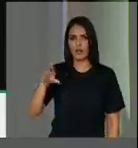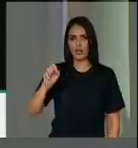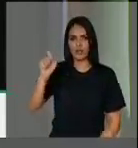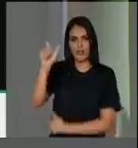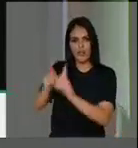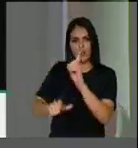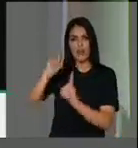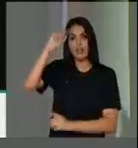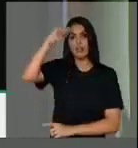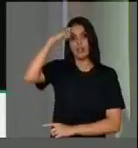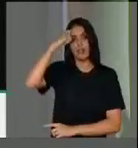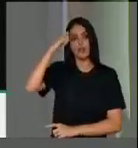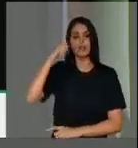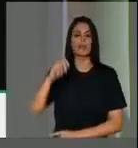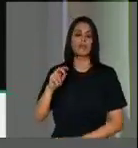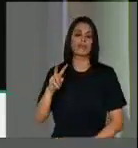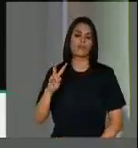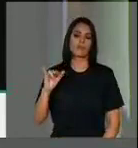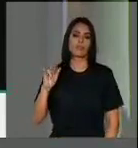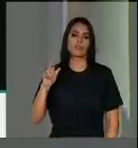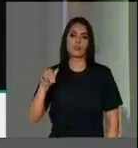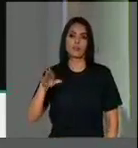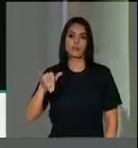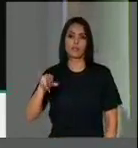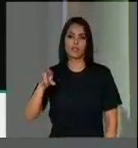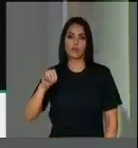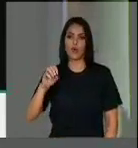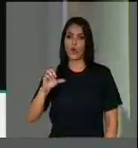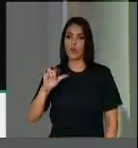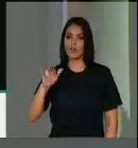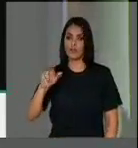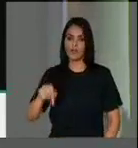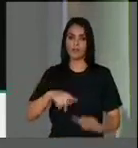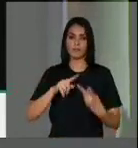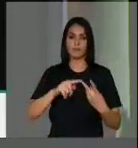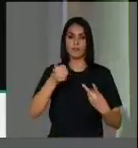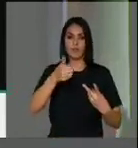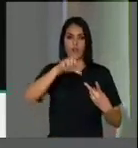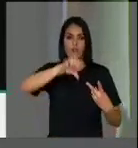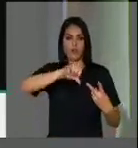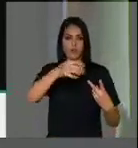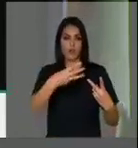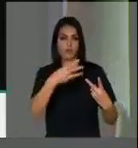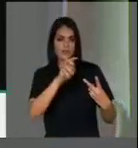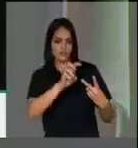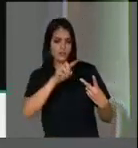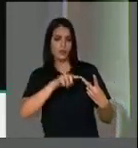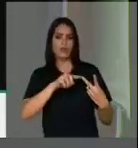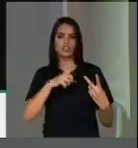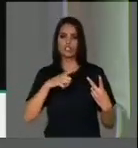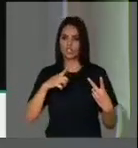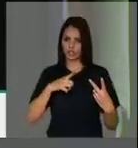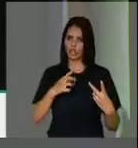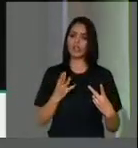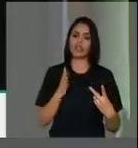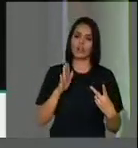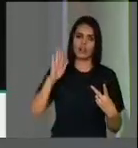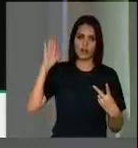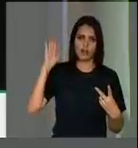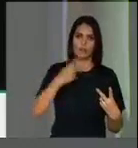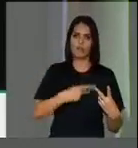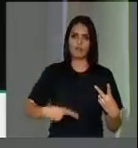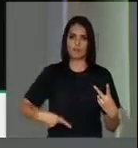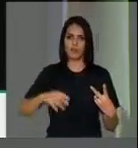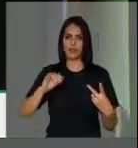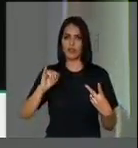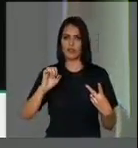Minervino de Oliveira. Em 1945, apresentamos um candidato a presidente, Iedo Fiúza,